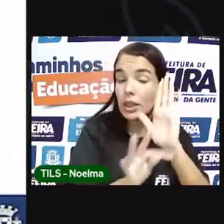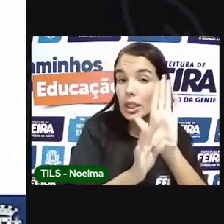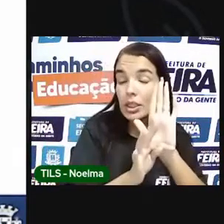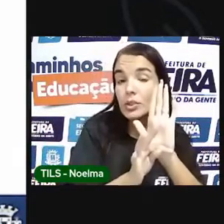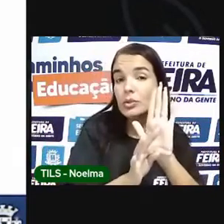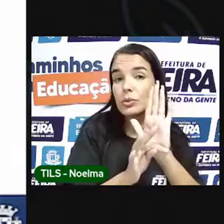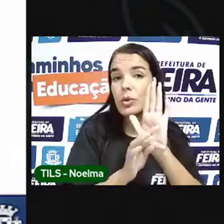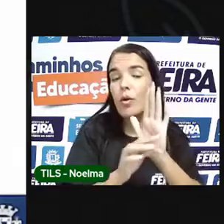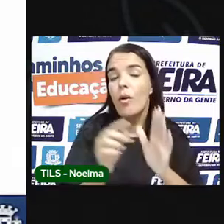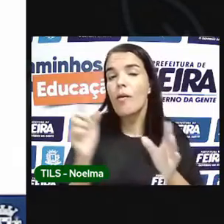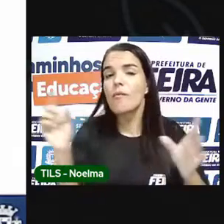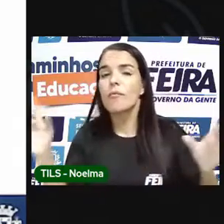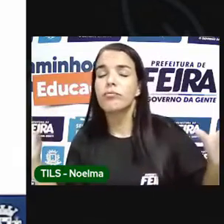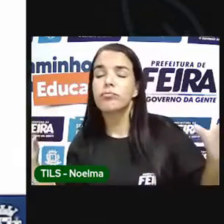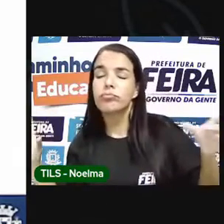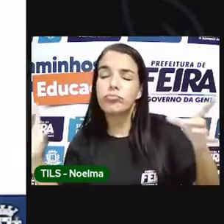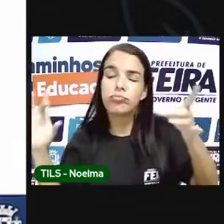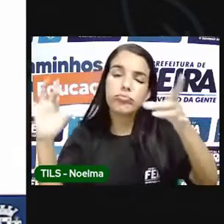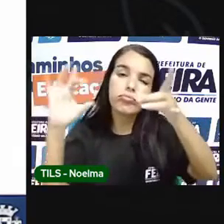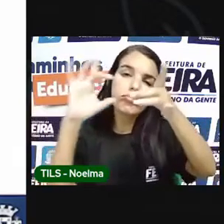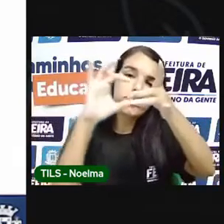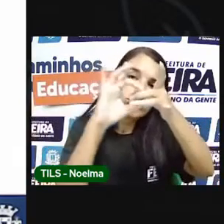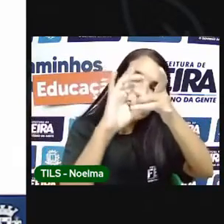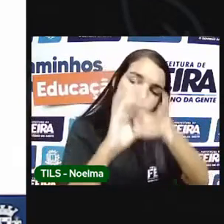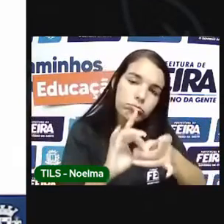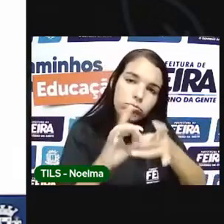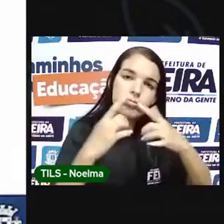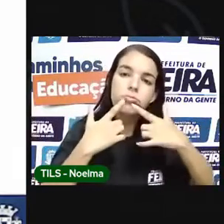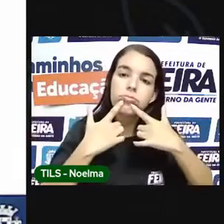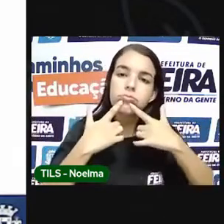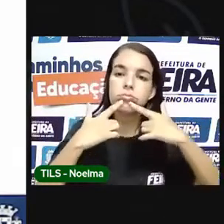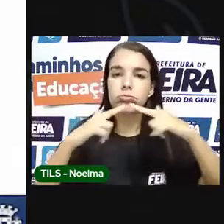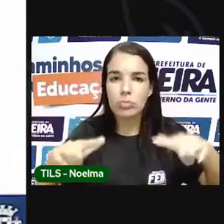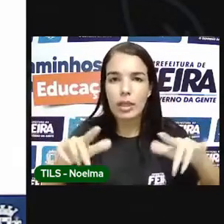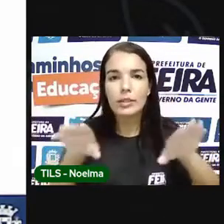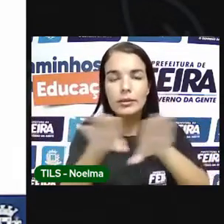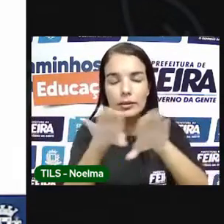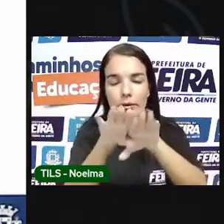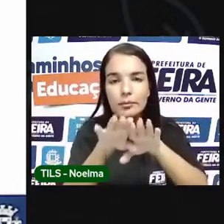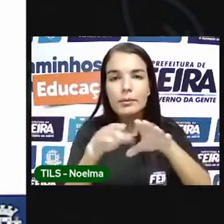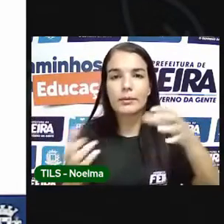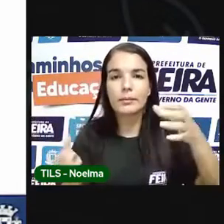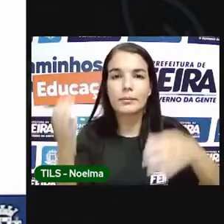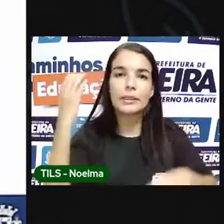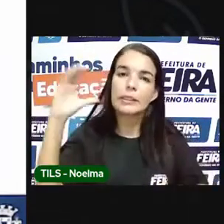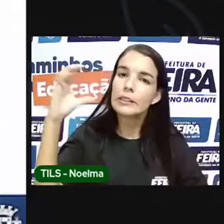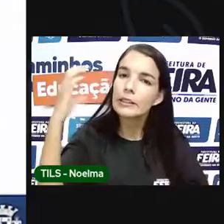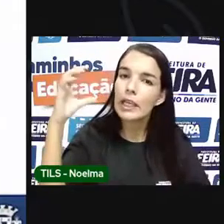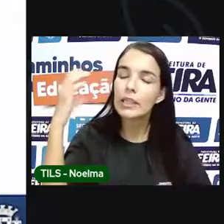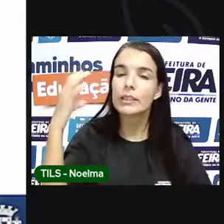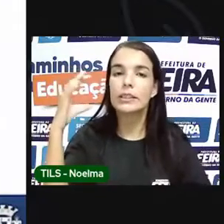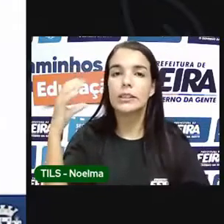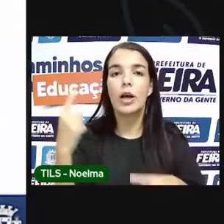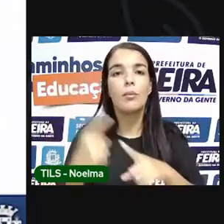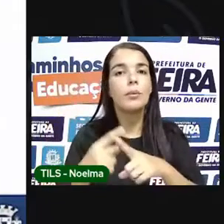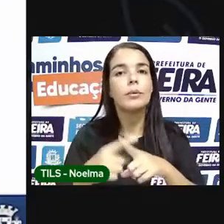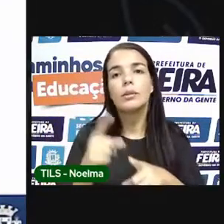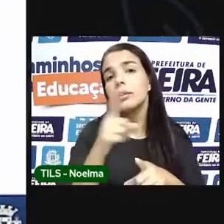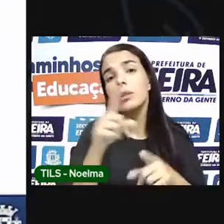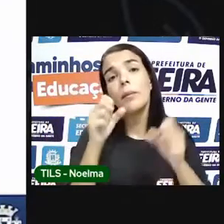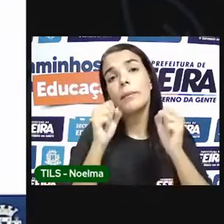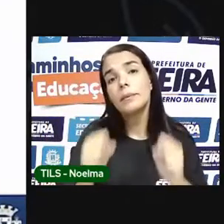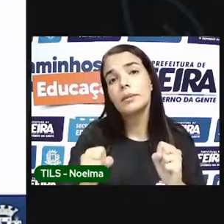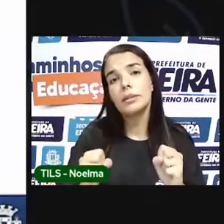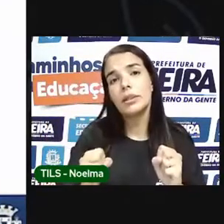entre linguagem e ciências naturais. porque não podemos deixar de pensar